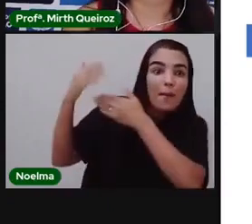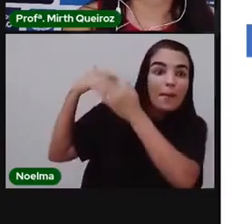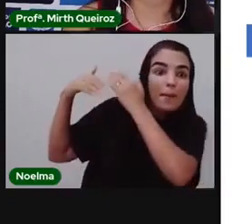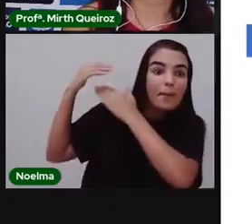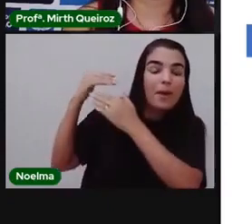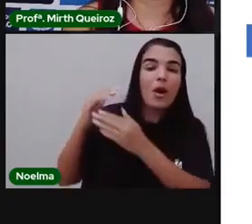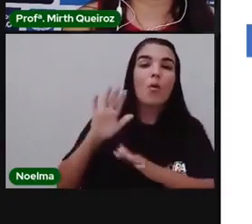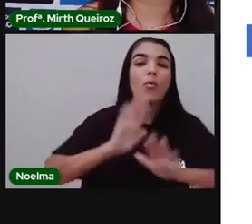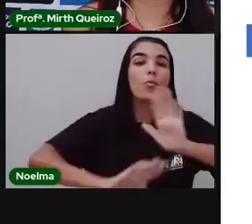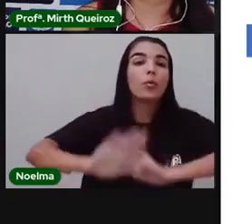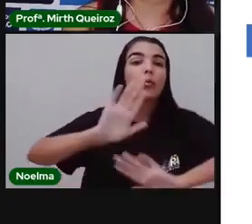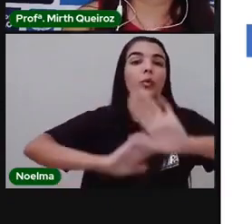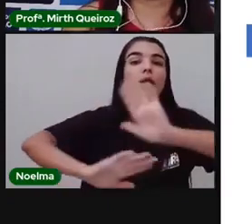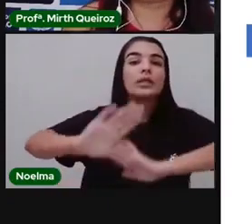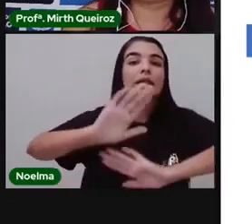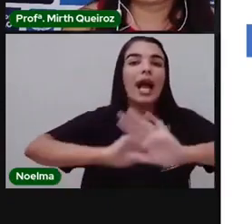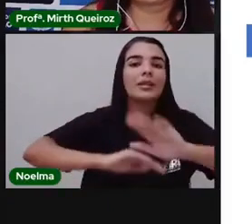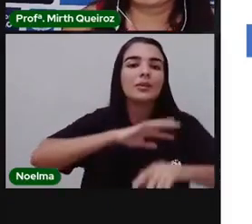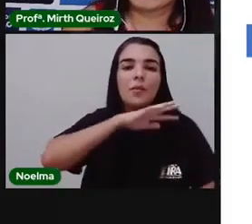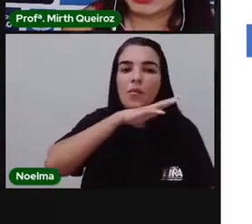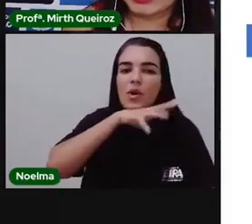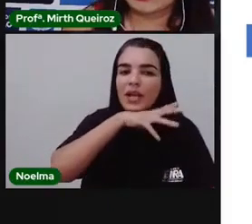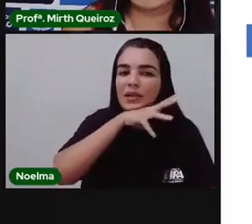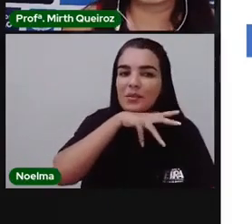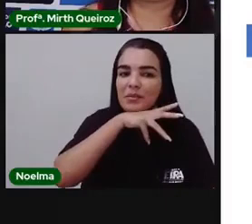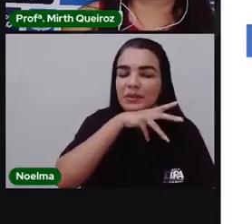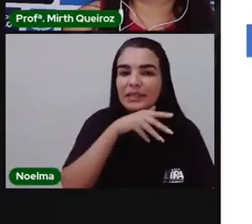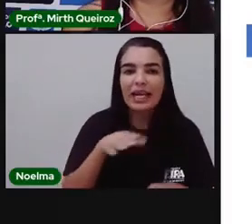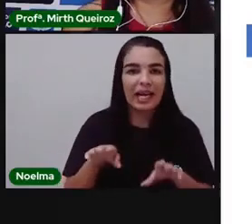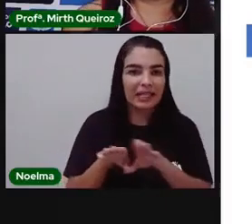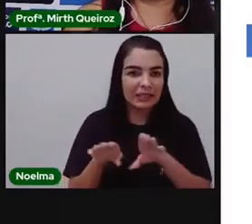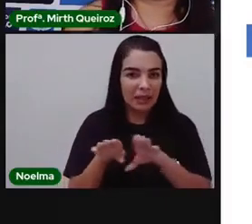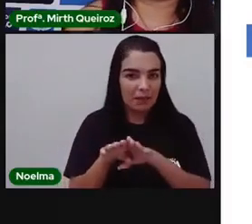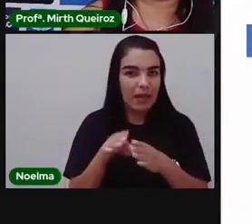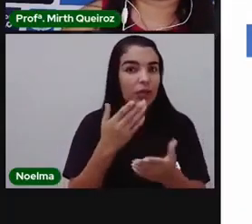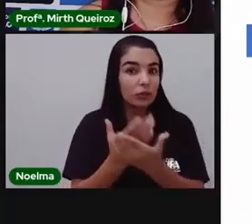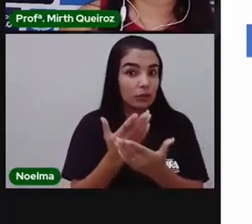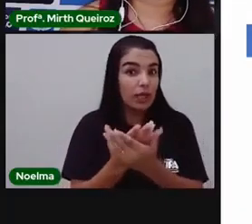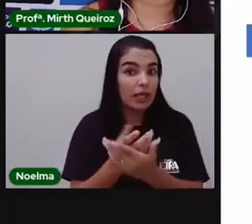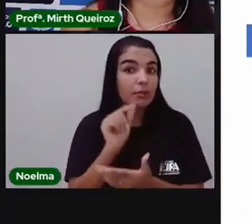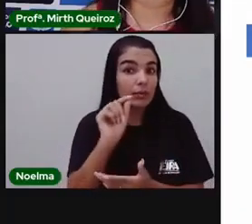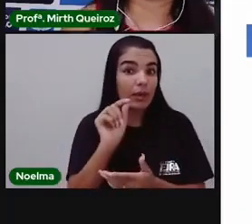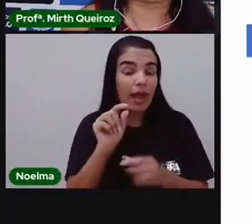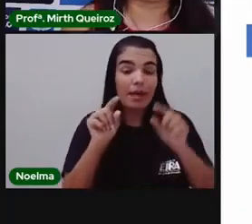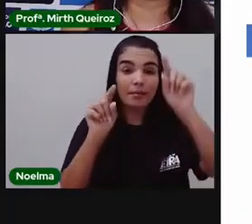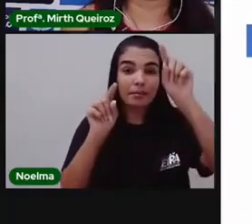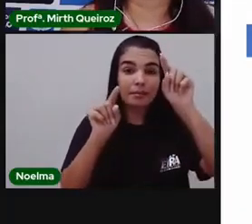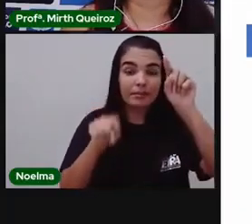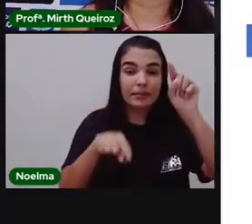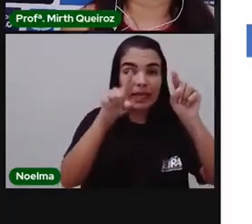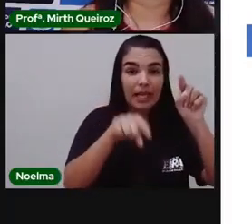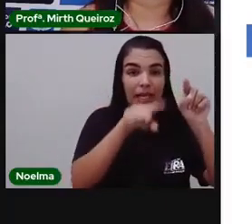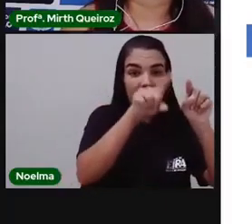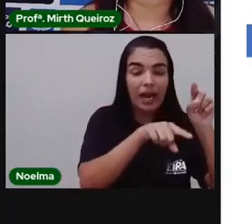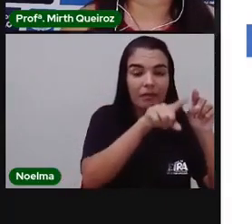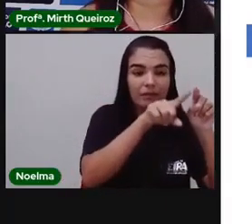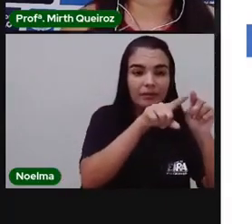cuidados com os animais e também estudaremos sobre gráficos. Vamos à aula?